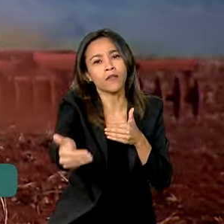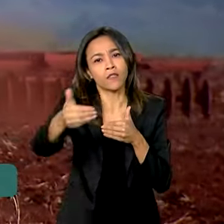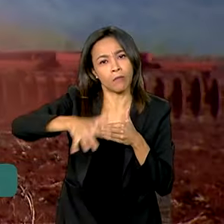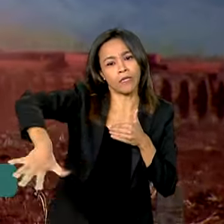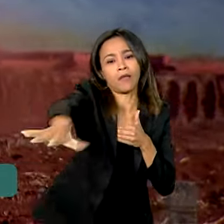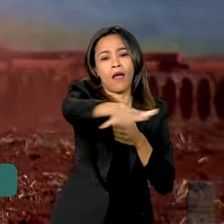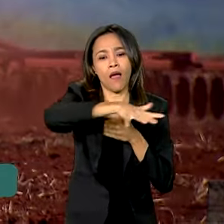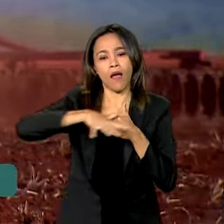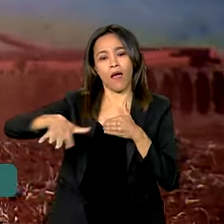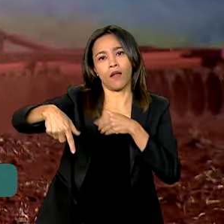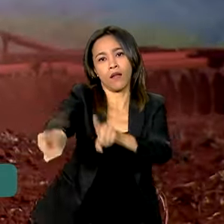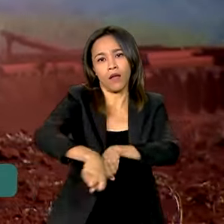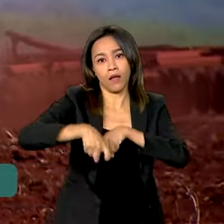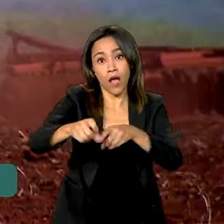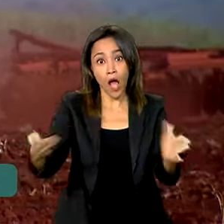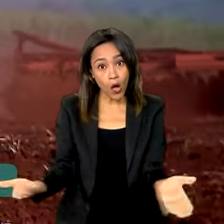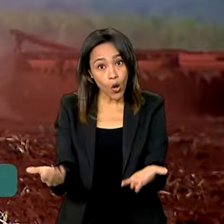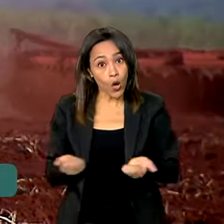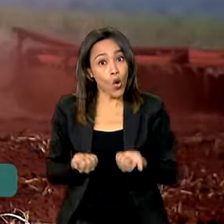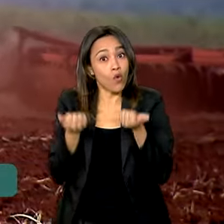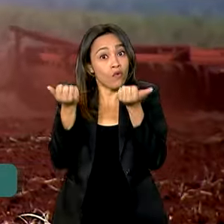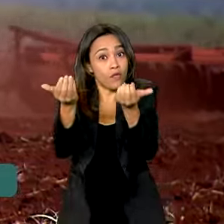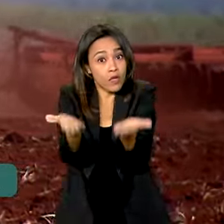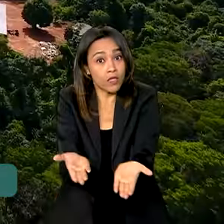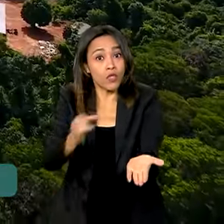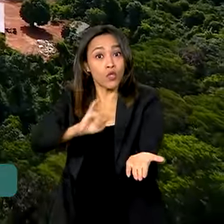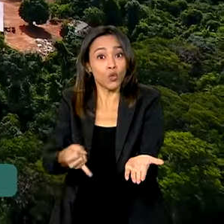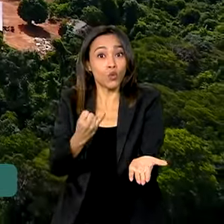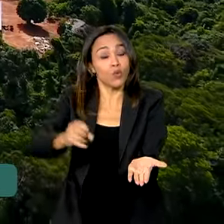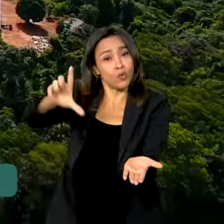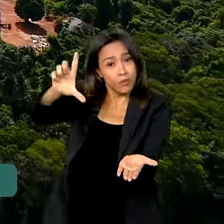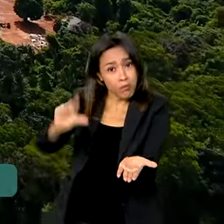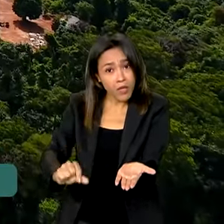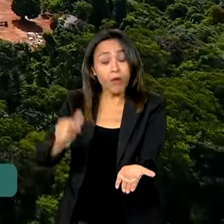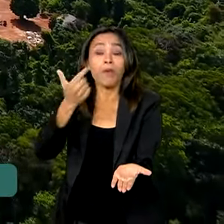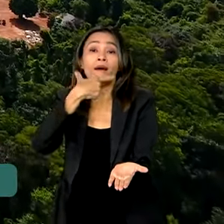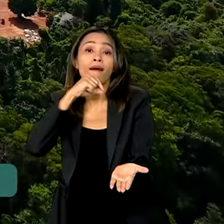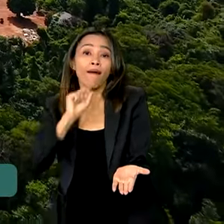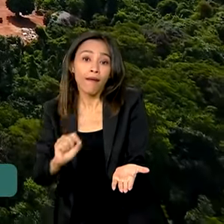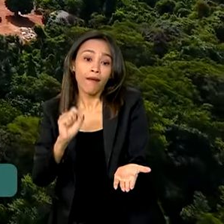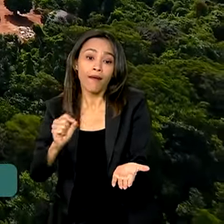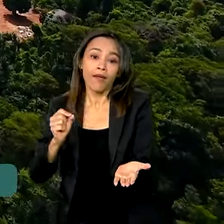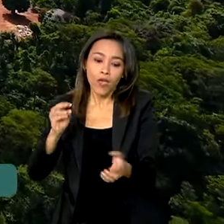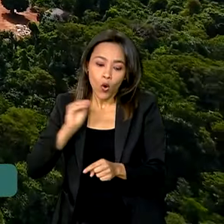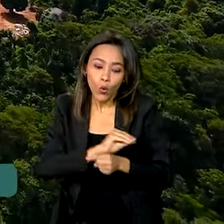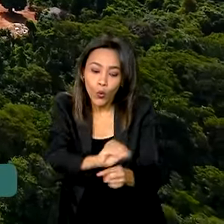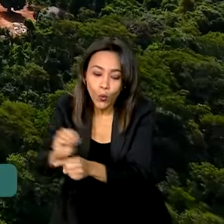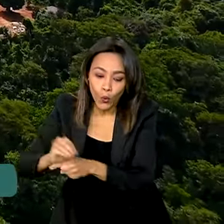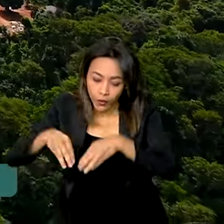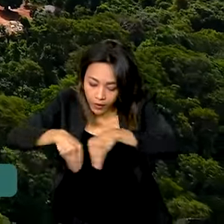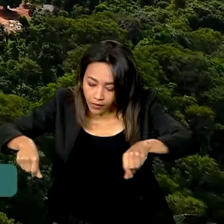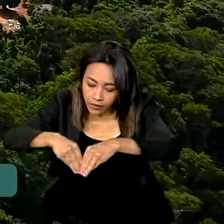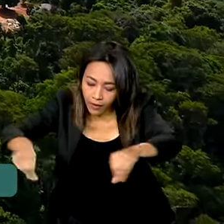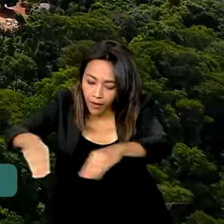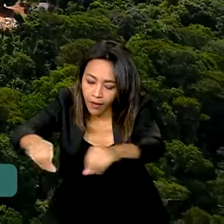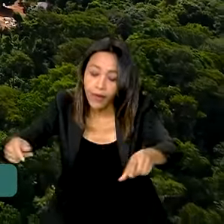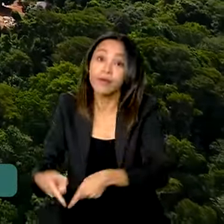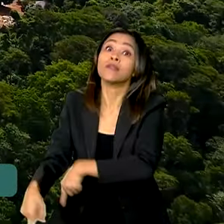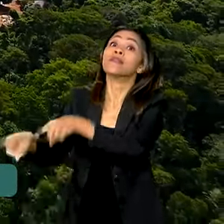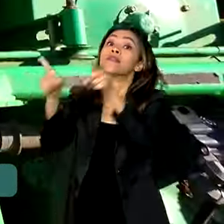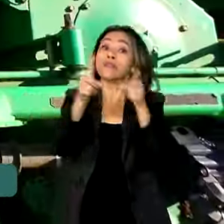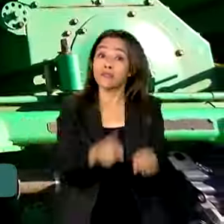os incentivos passaram a oferecer juros mais baixos para quem recupera a pastagem e para quem adota práticas